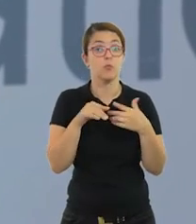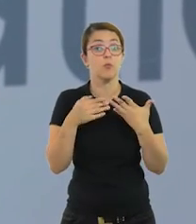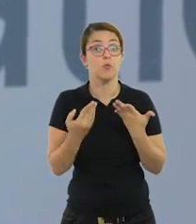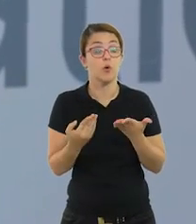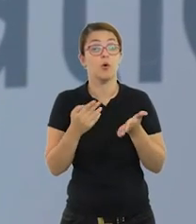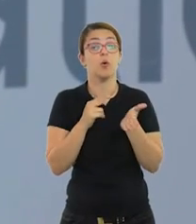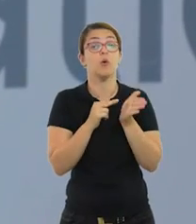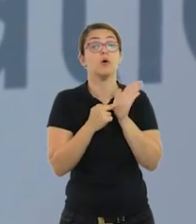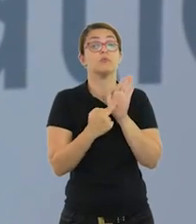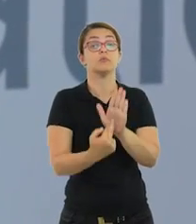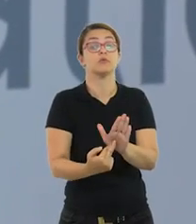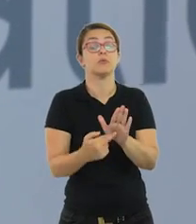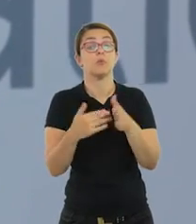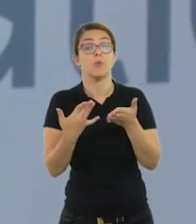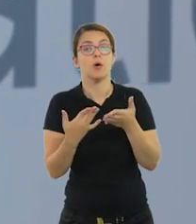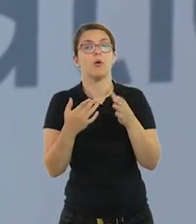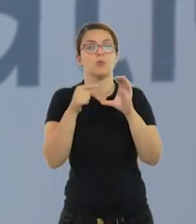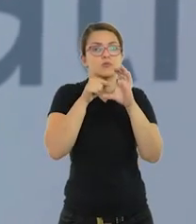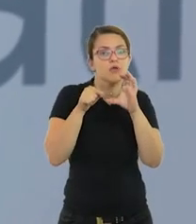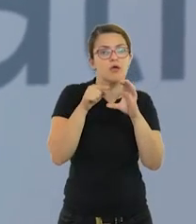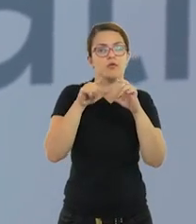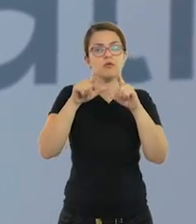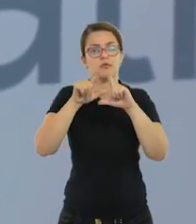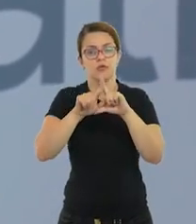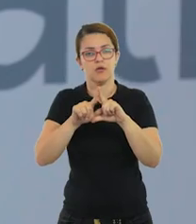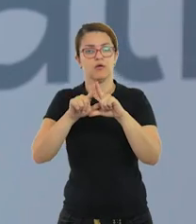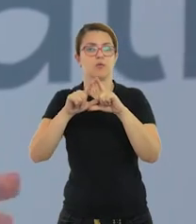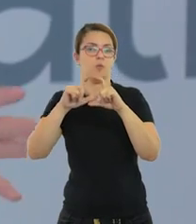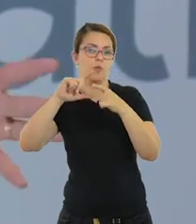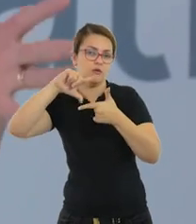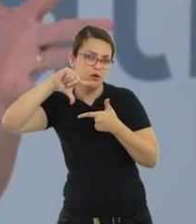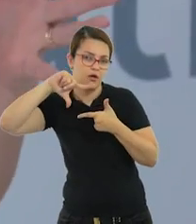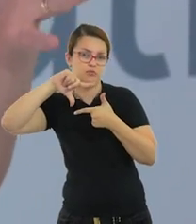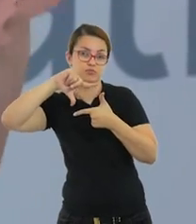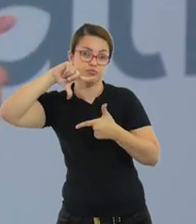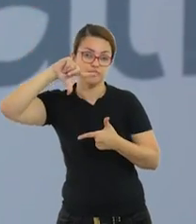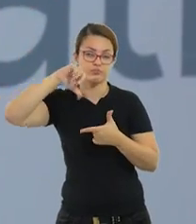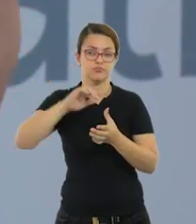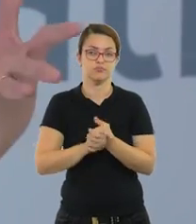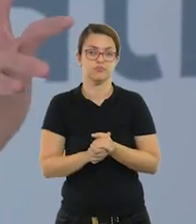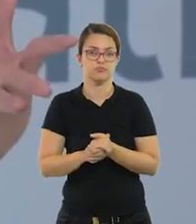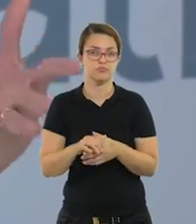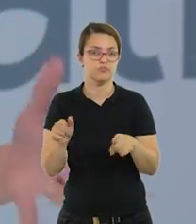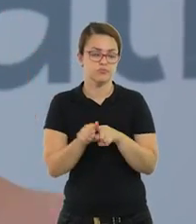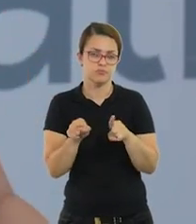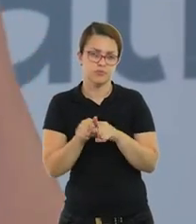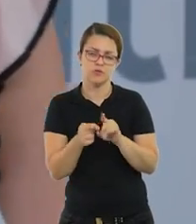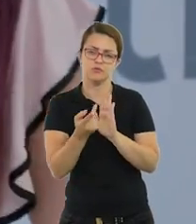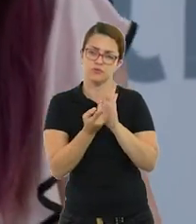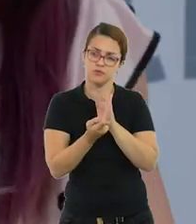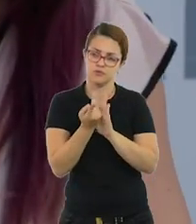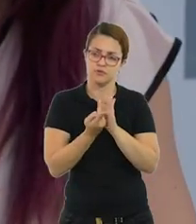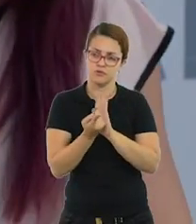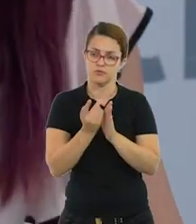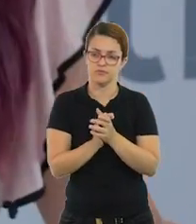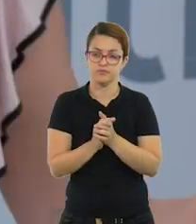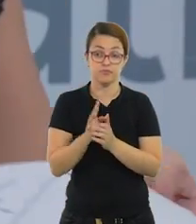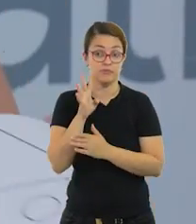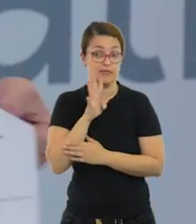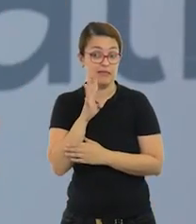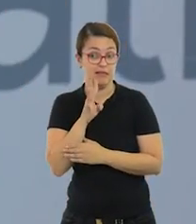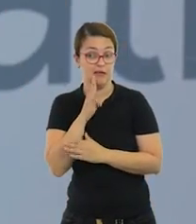qual ela representa. E, em seguida, vocês também podem fazer um desenho com essas formas geométricas.